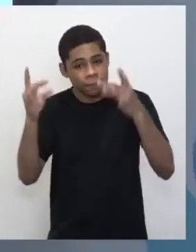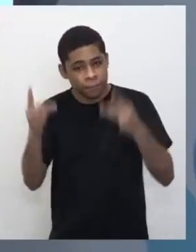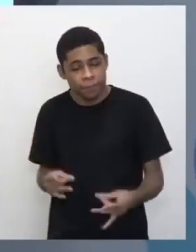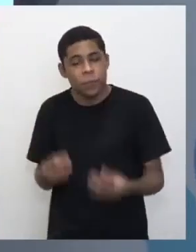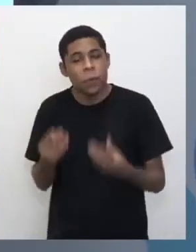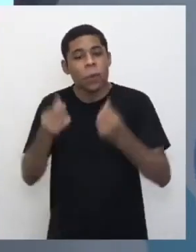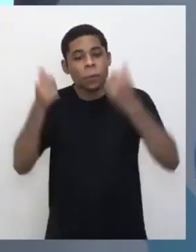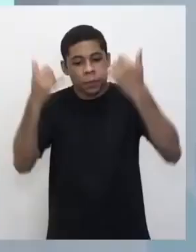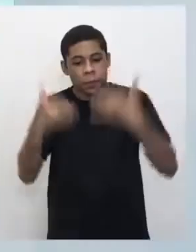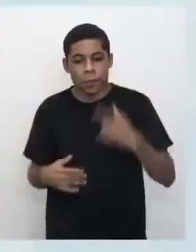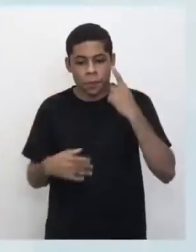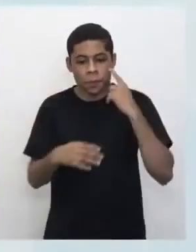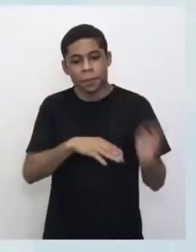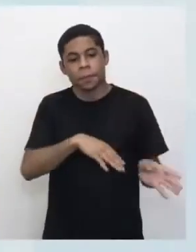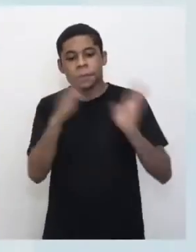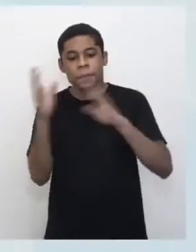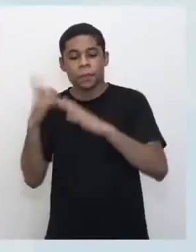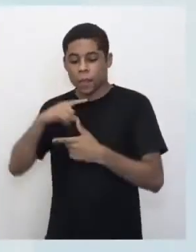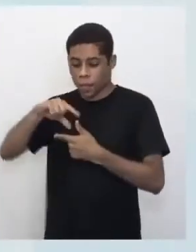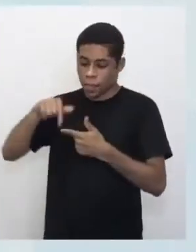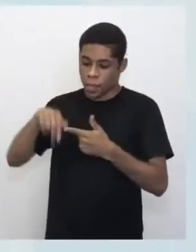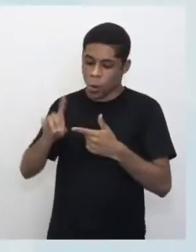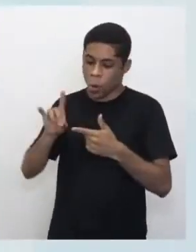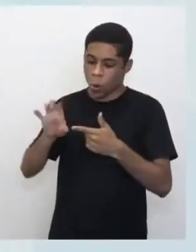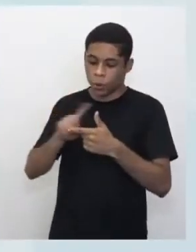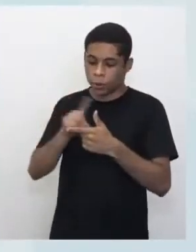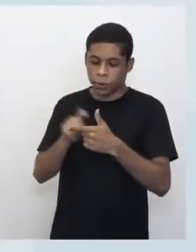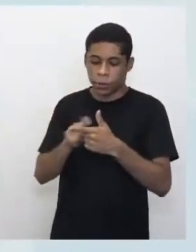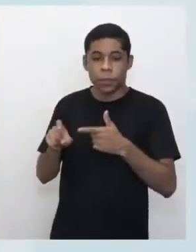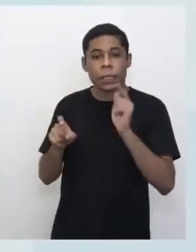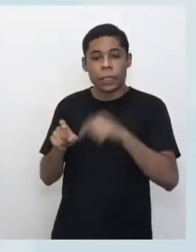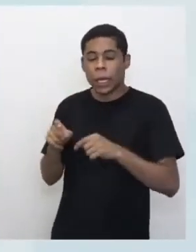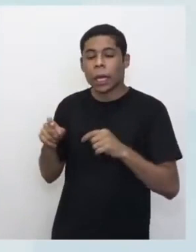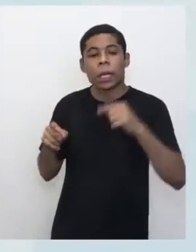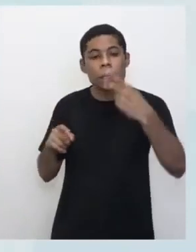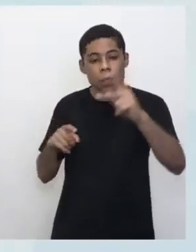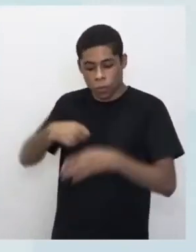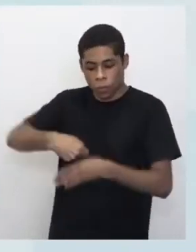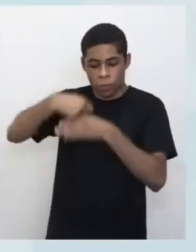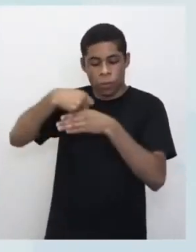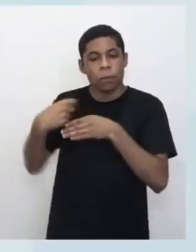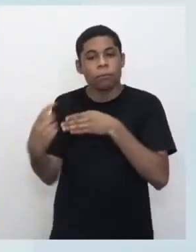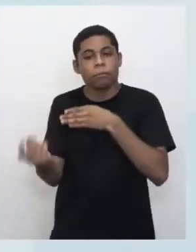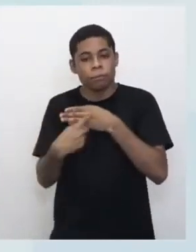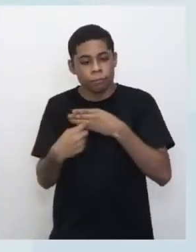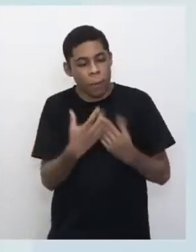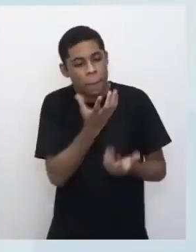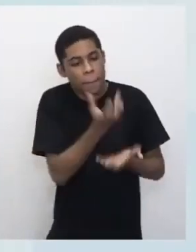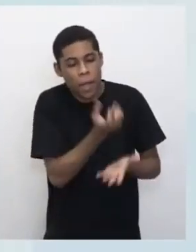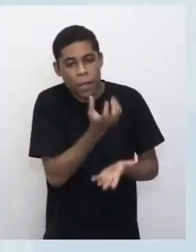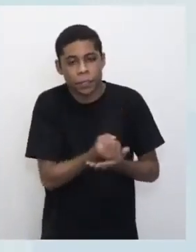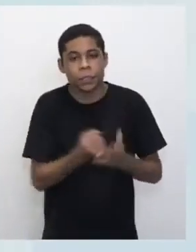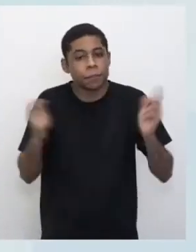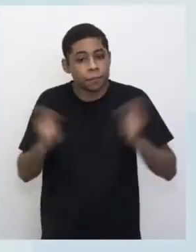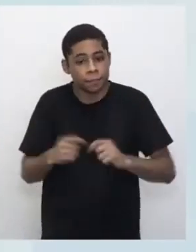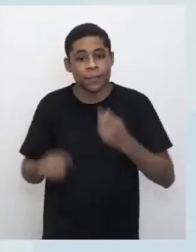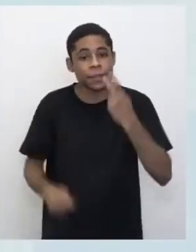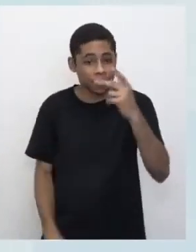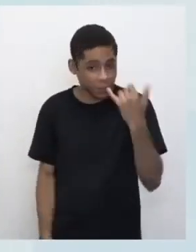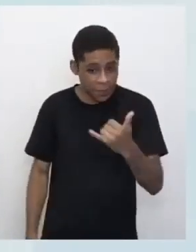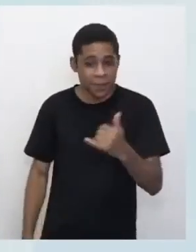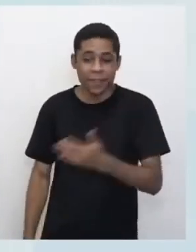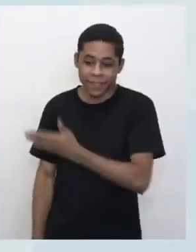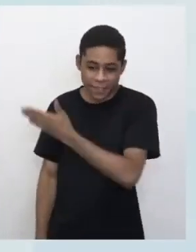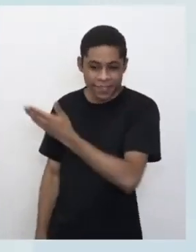aparecer aí na tela para vocês um QR Code para levar vocês para as lojas dos seus respectivos telemóveis. Sim,